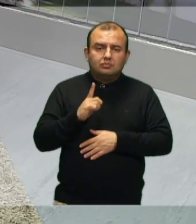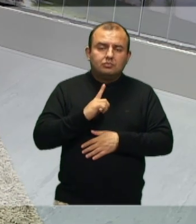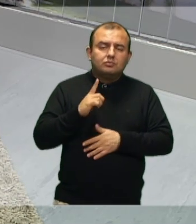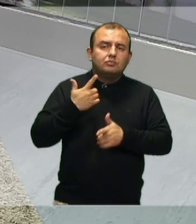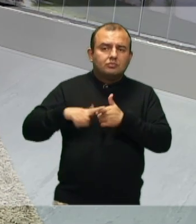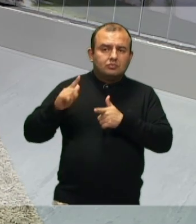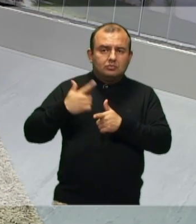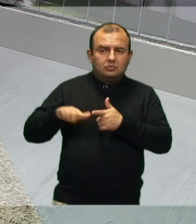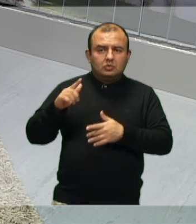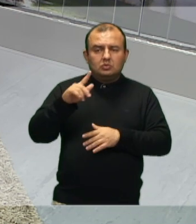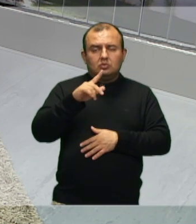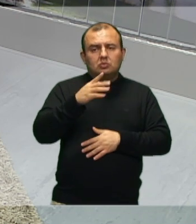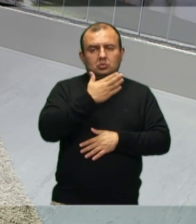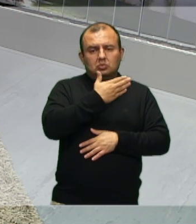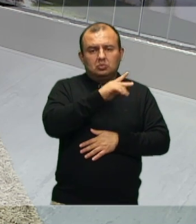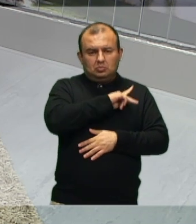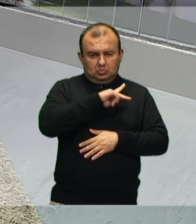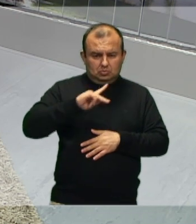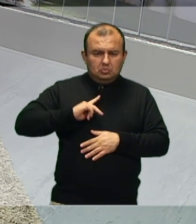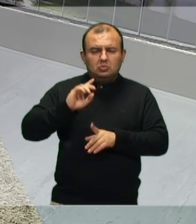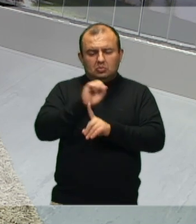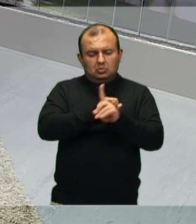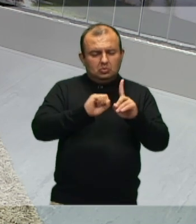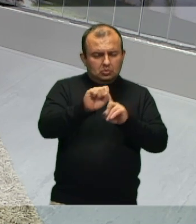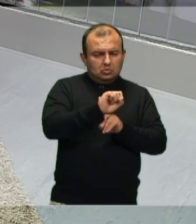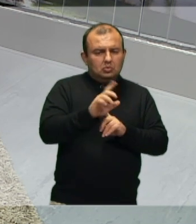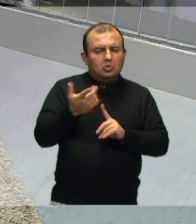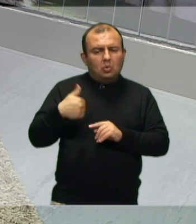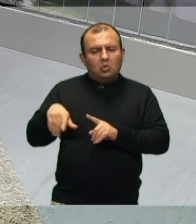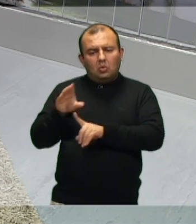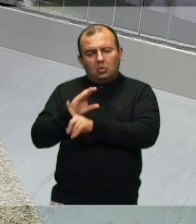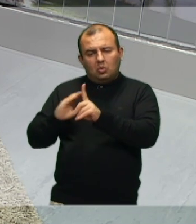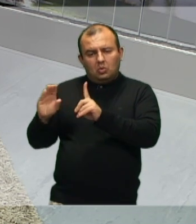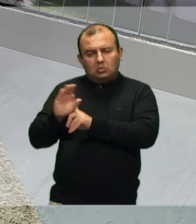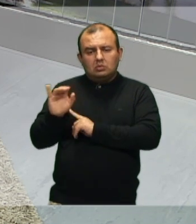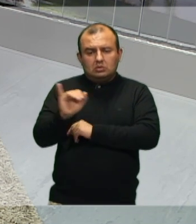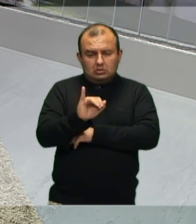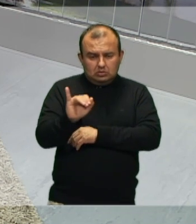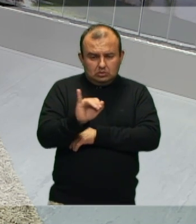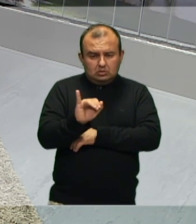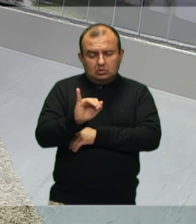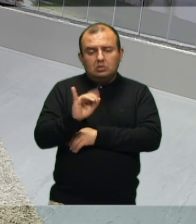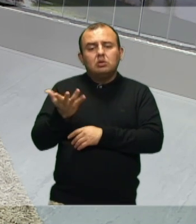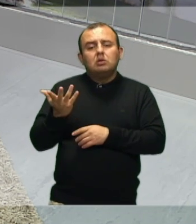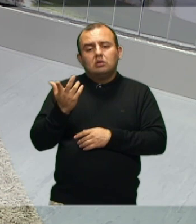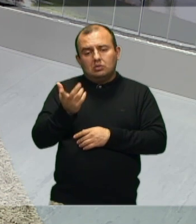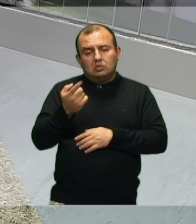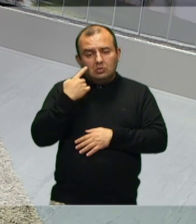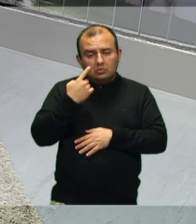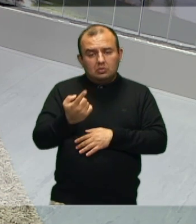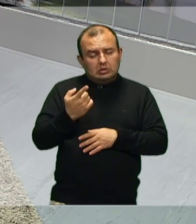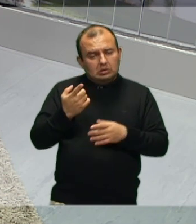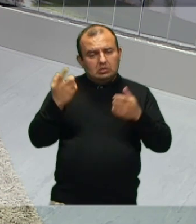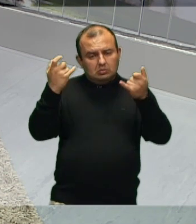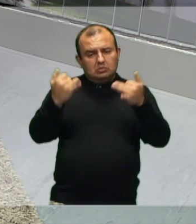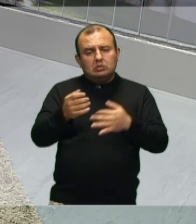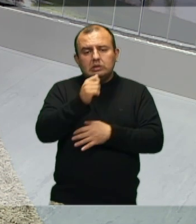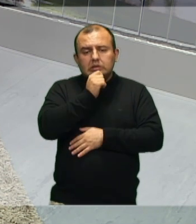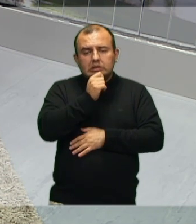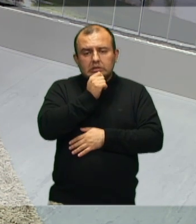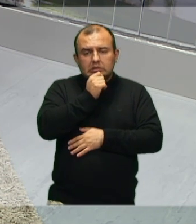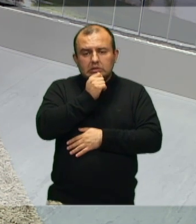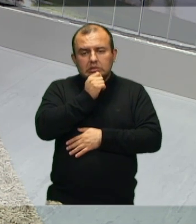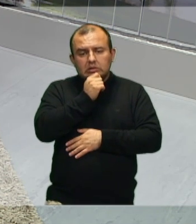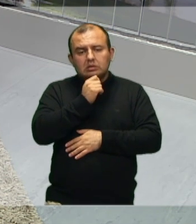problema público na sociedade ou na comunidade itajaiense que você ainda não trouxe para a Câmara de